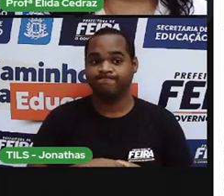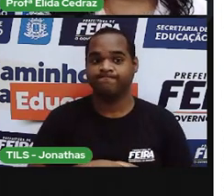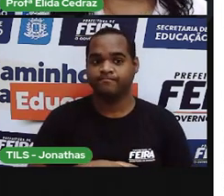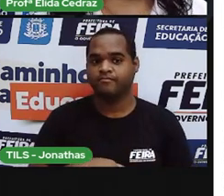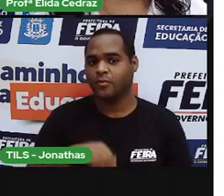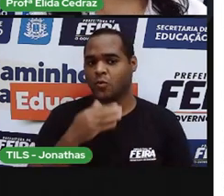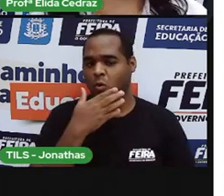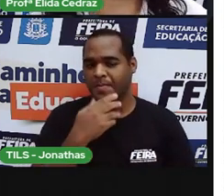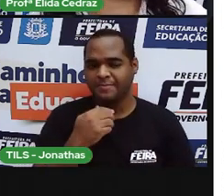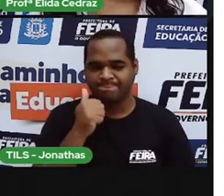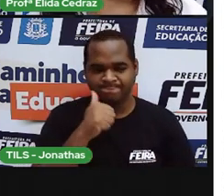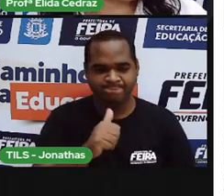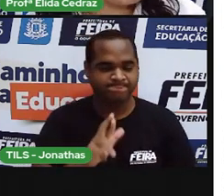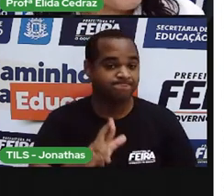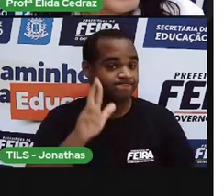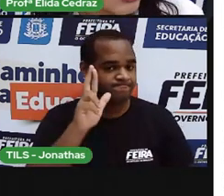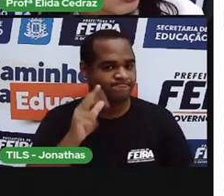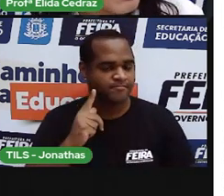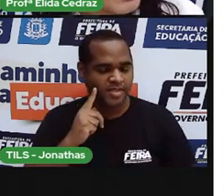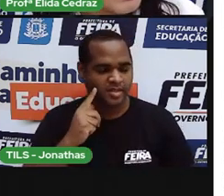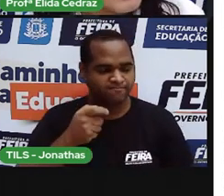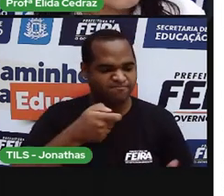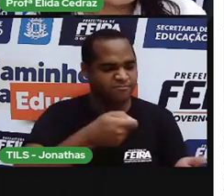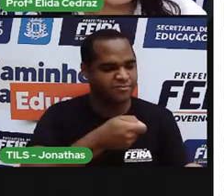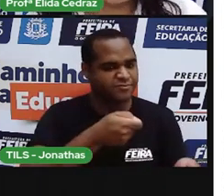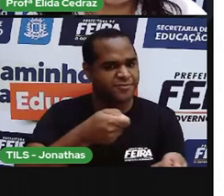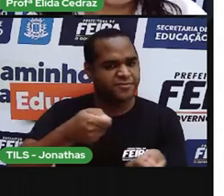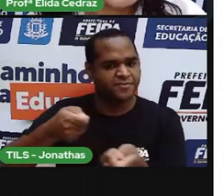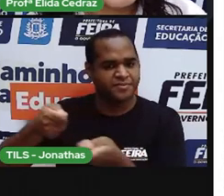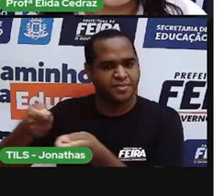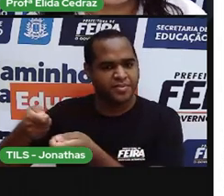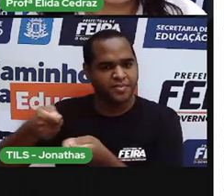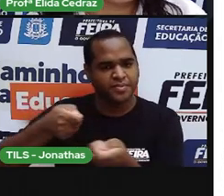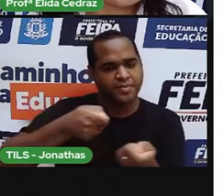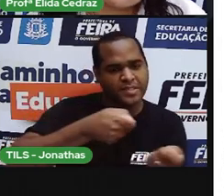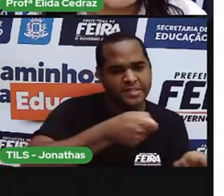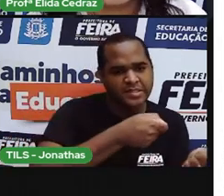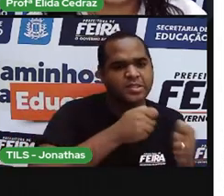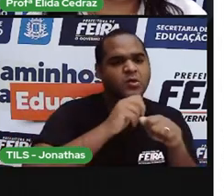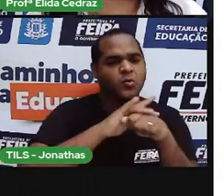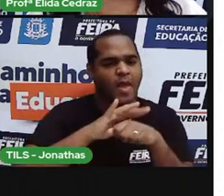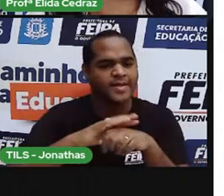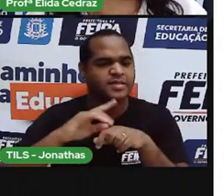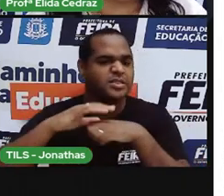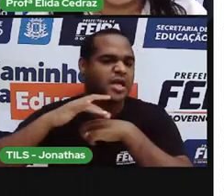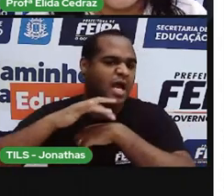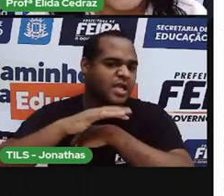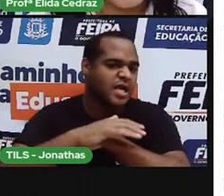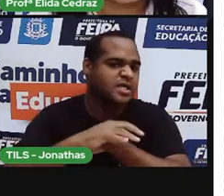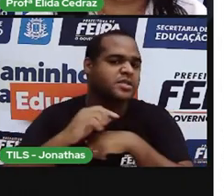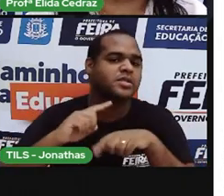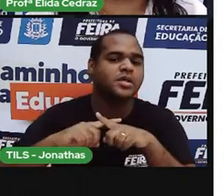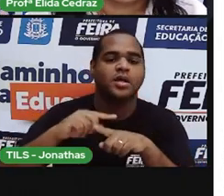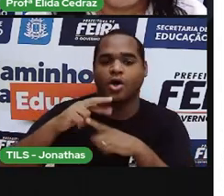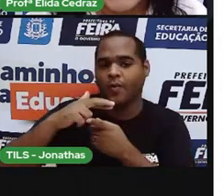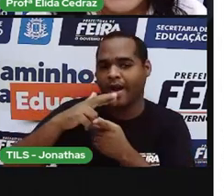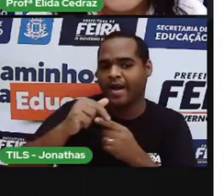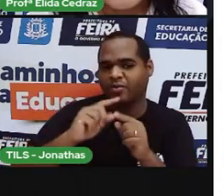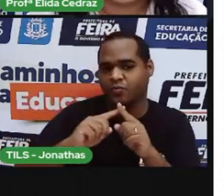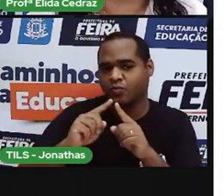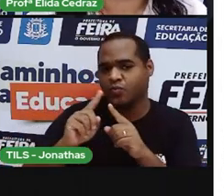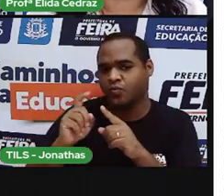pessoas que controlam a praga de um banco, tipo mosquito, aranha, ratos,